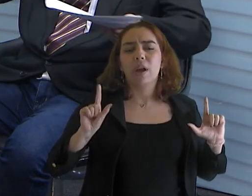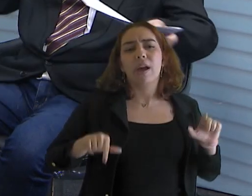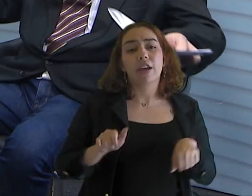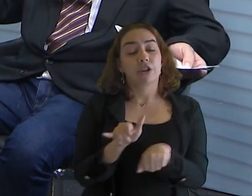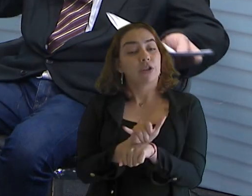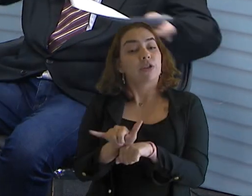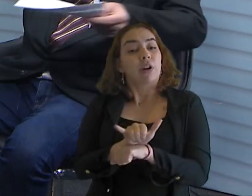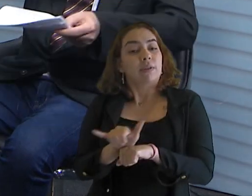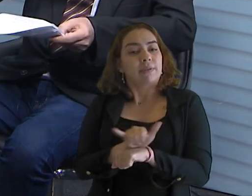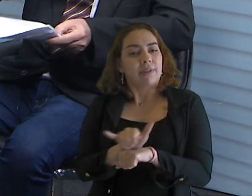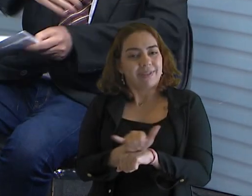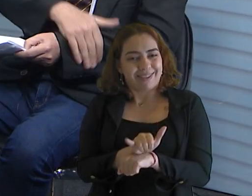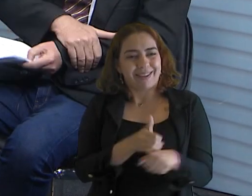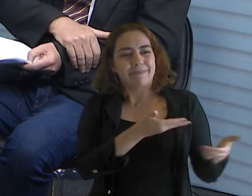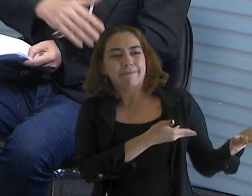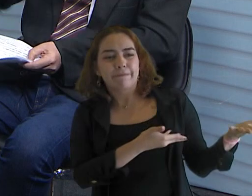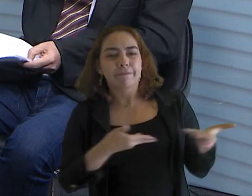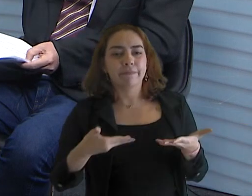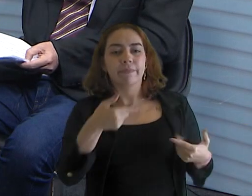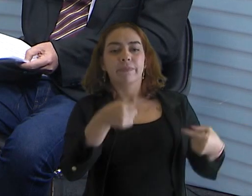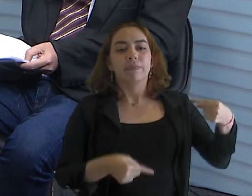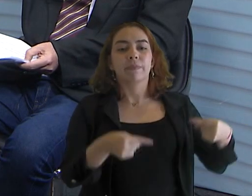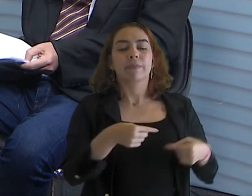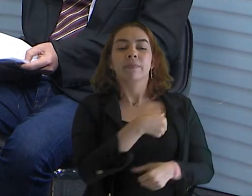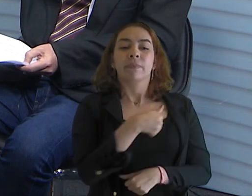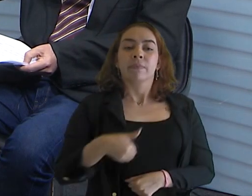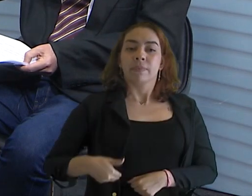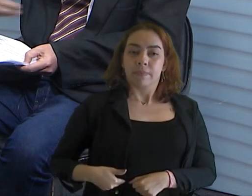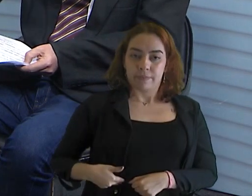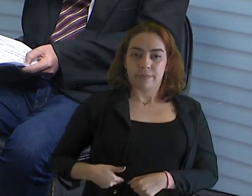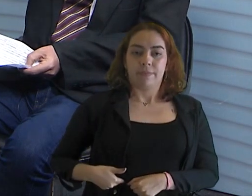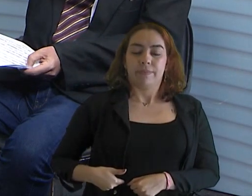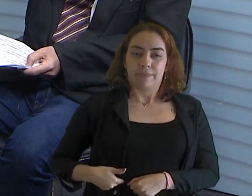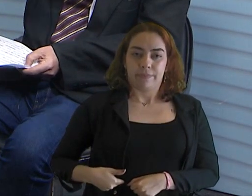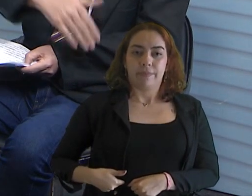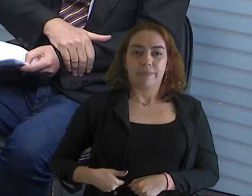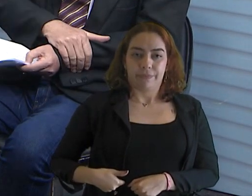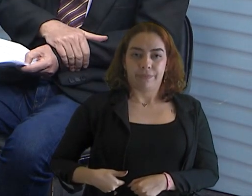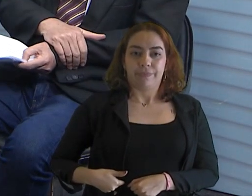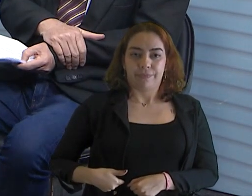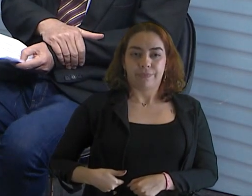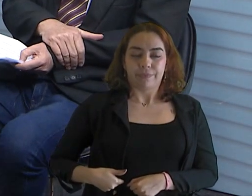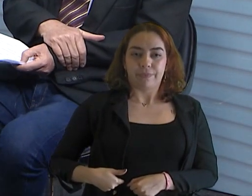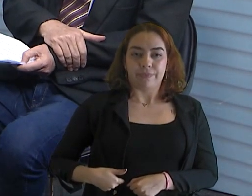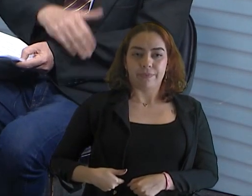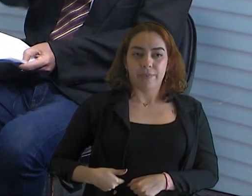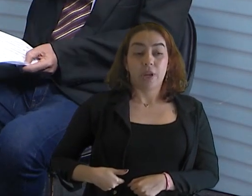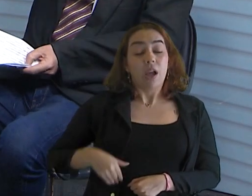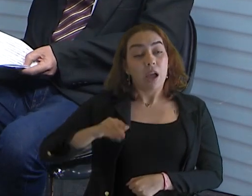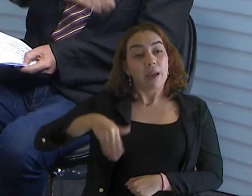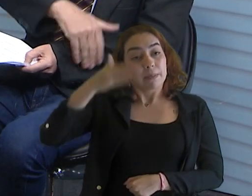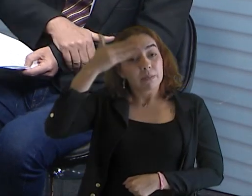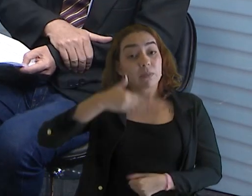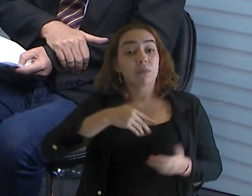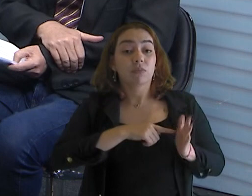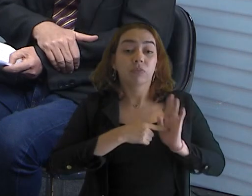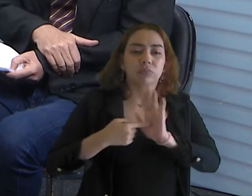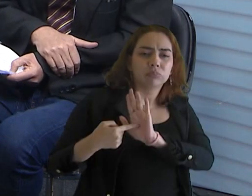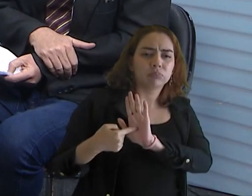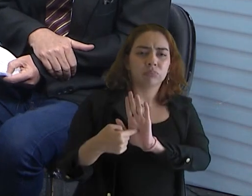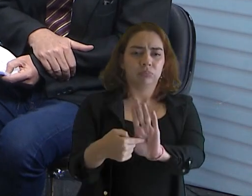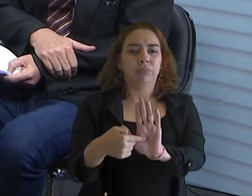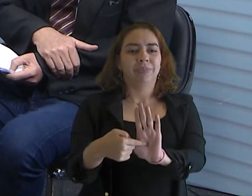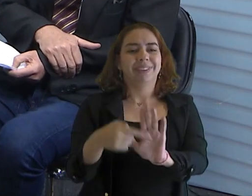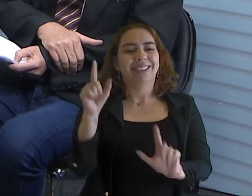ampliar e de trazer a política pública, o órgão público, para fazer essa prestação de conta direto aqui com o nosso público